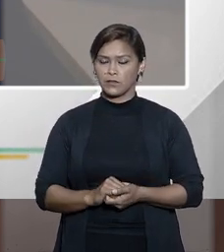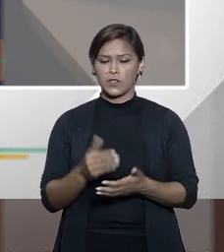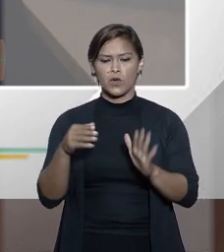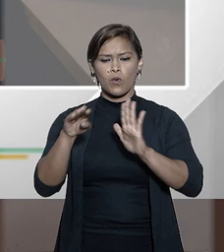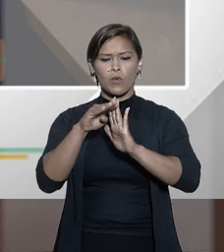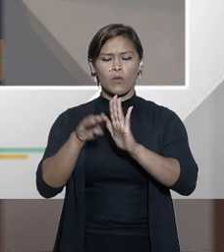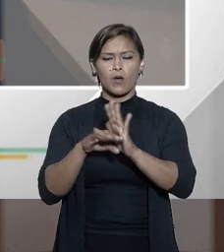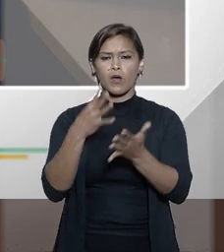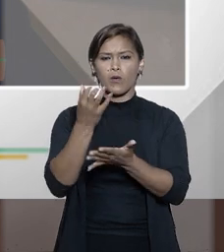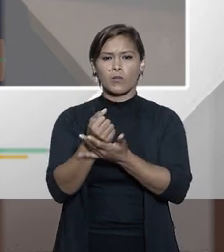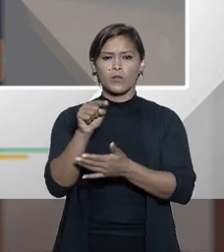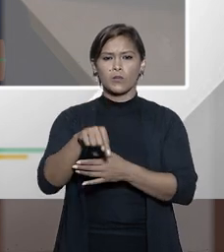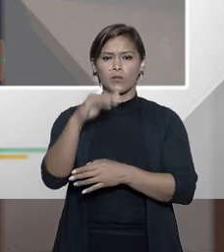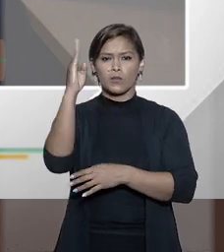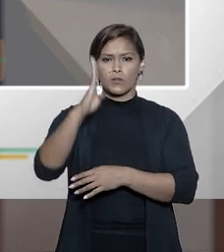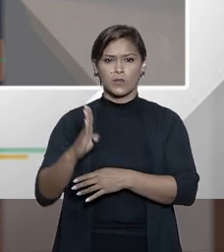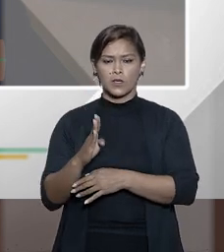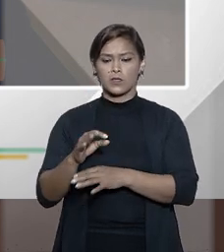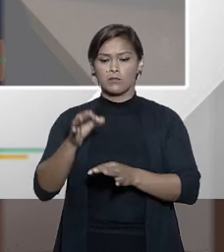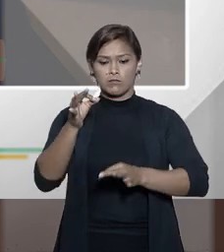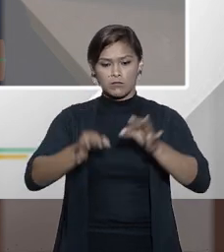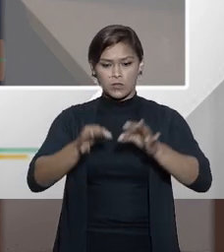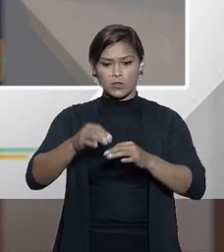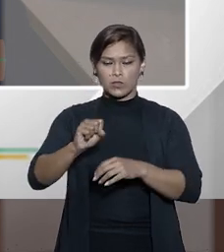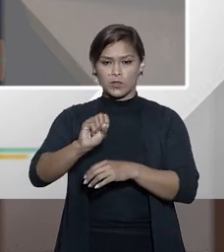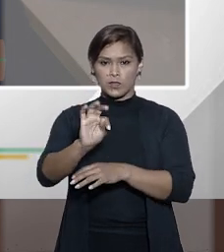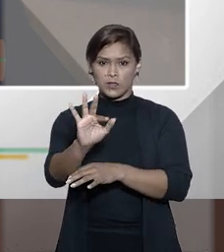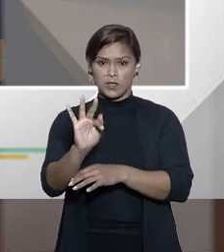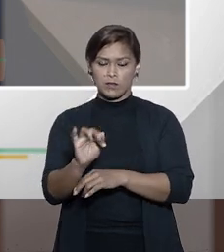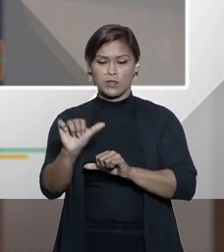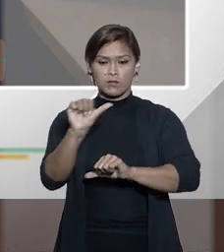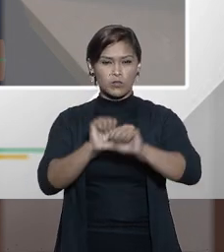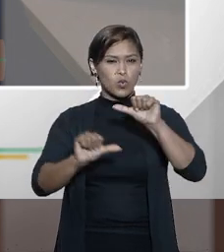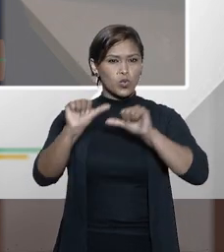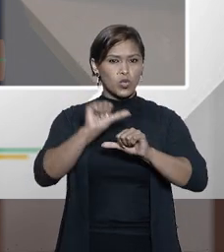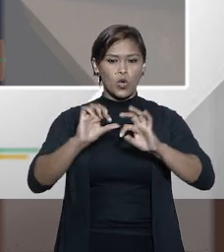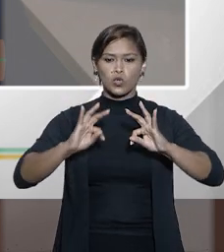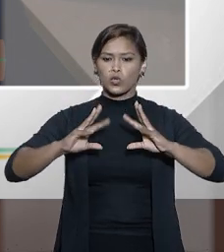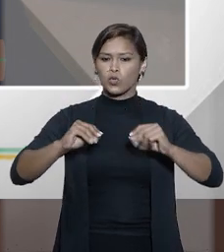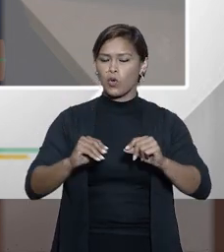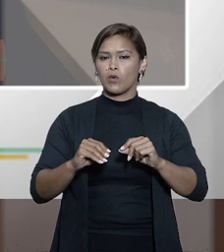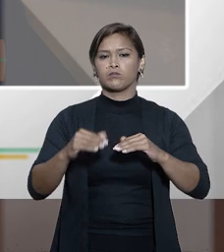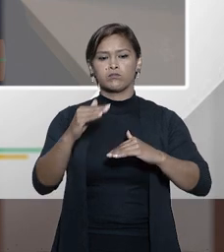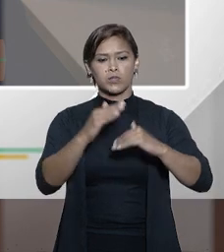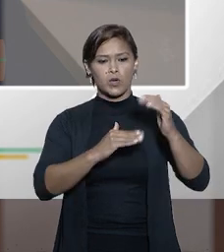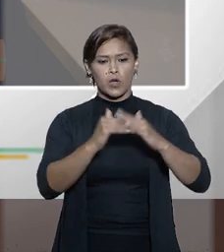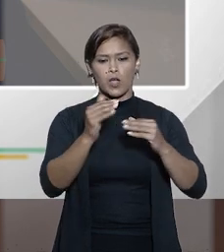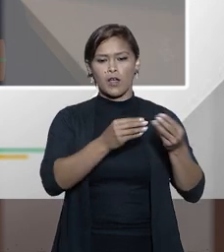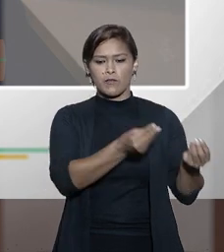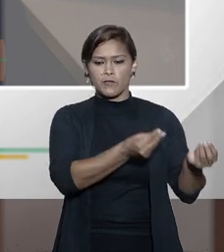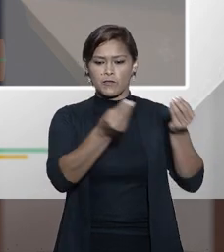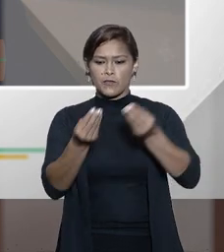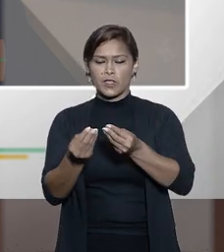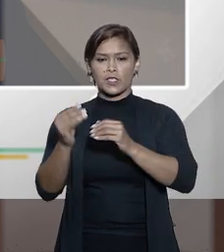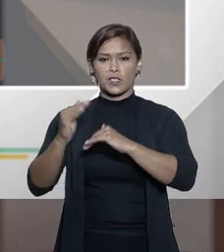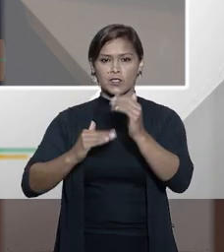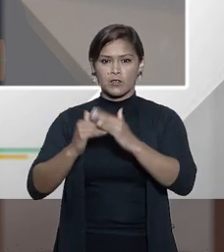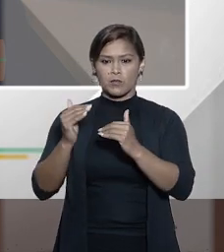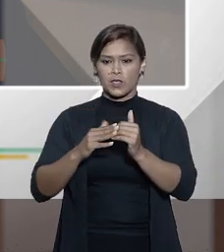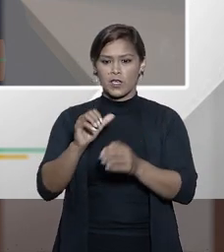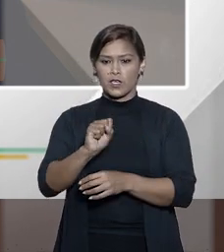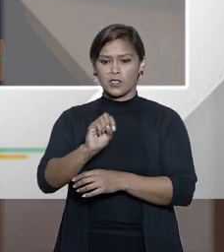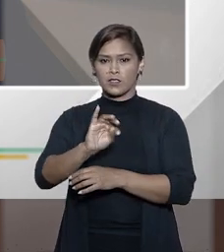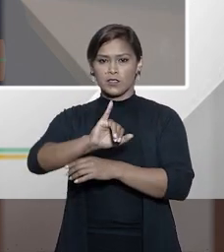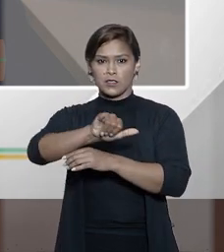cumpridas no Brasil na jurisdição do Supremo Tribunal Federal. Isso mudou totalmente com a vinda dessa competência de